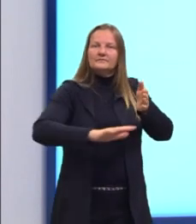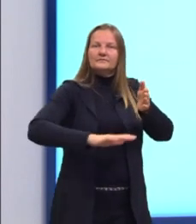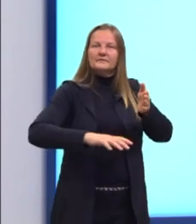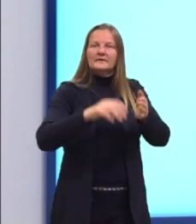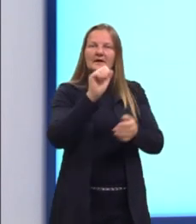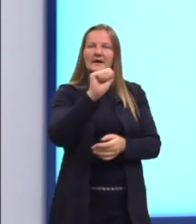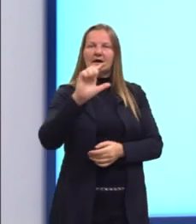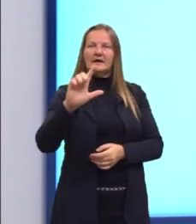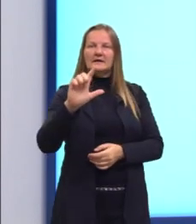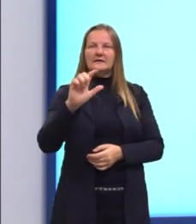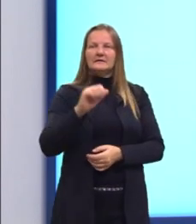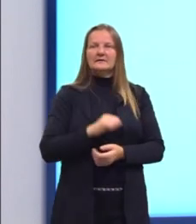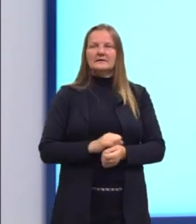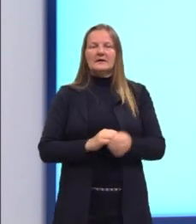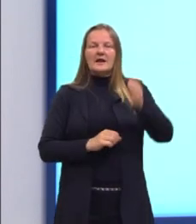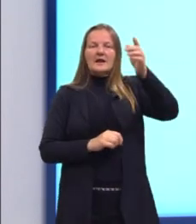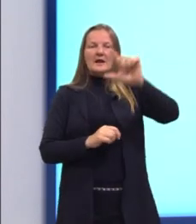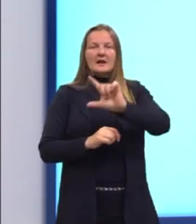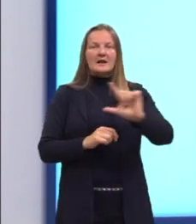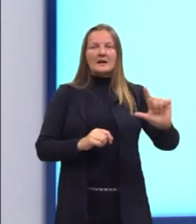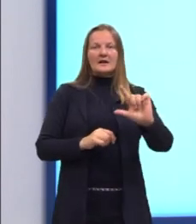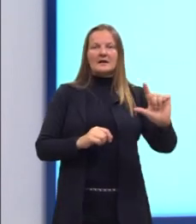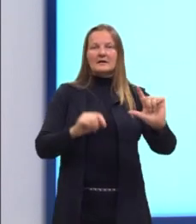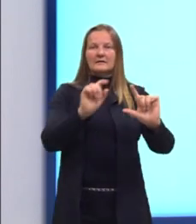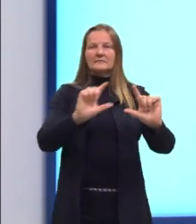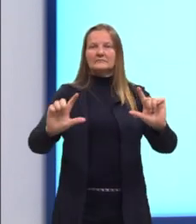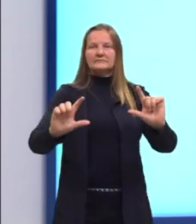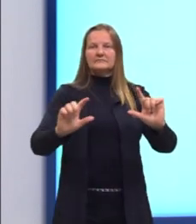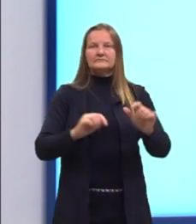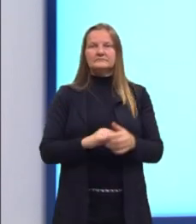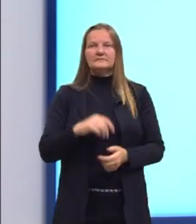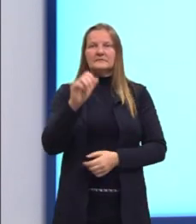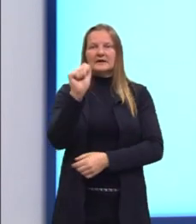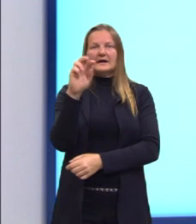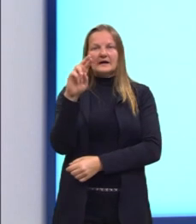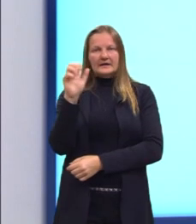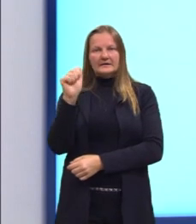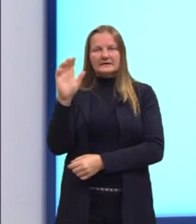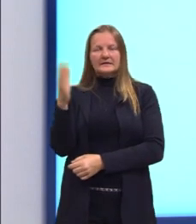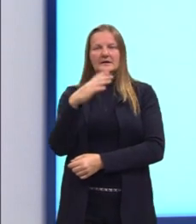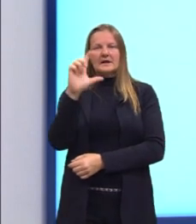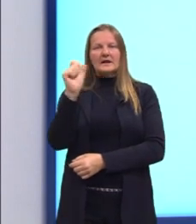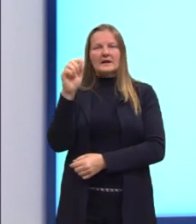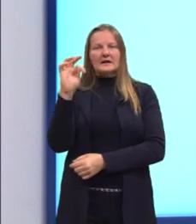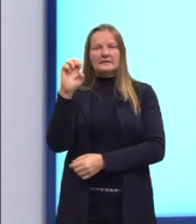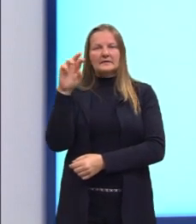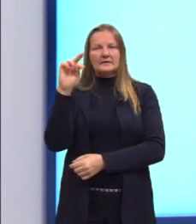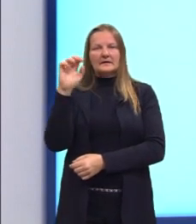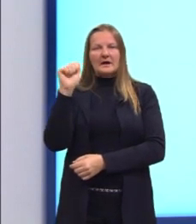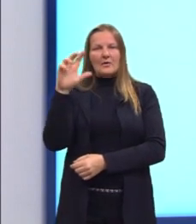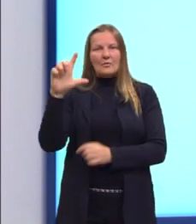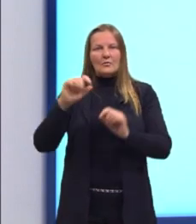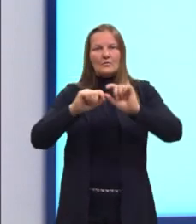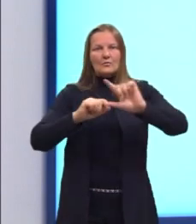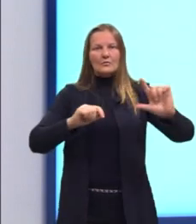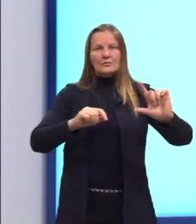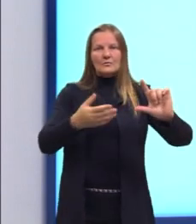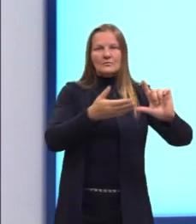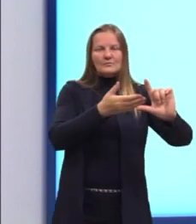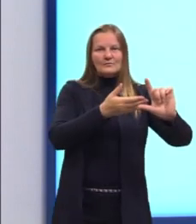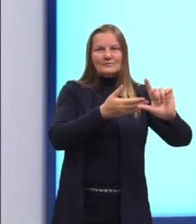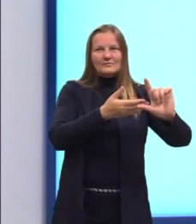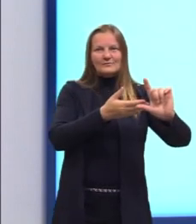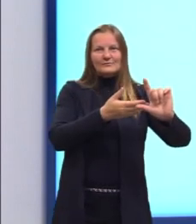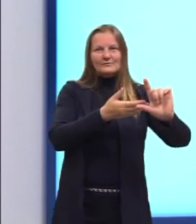AL, área lateral. Ela é dada, então, independente do prisma, né? Pelo formato